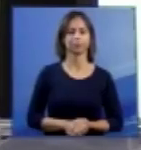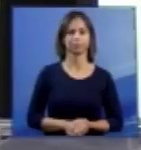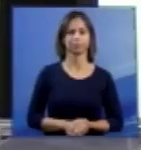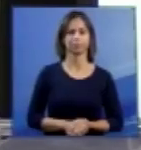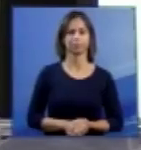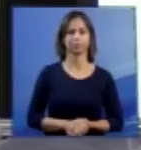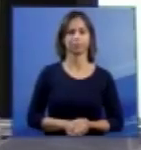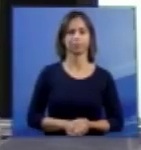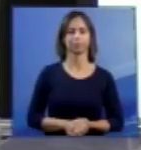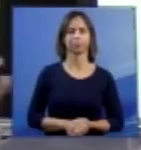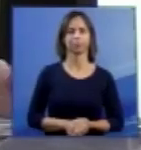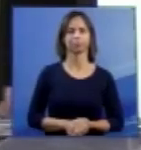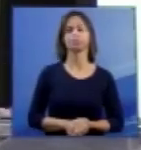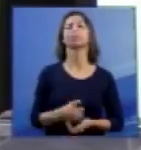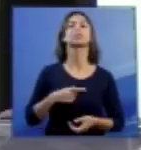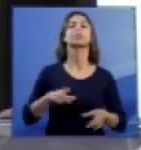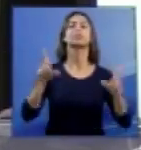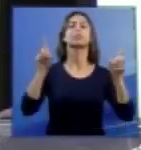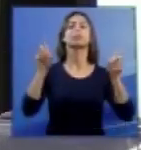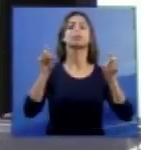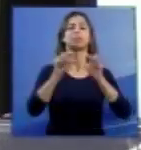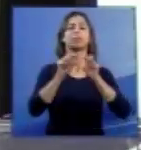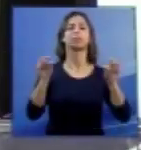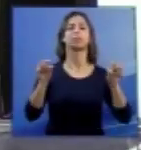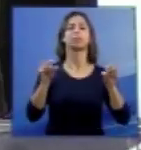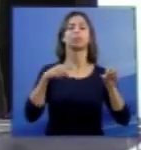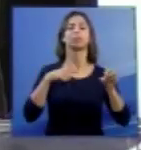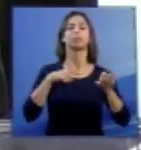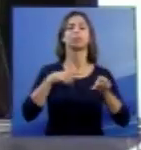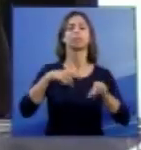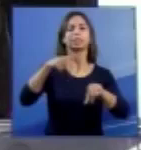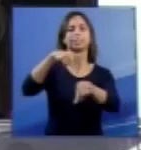Segundo a terminologia anatômica internacional,